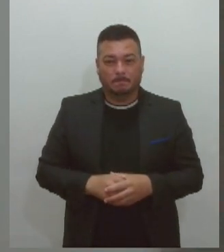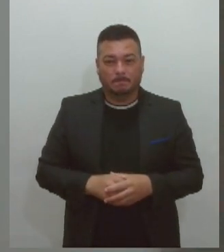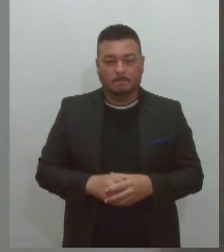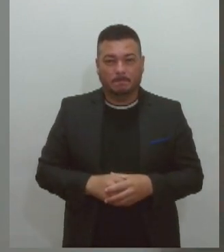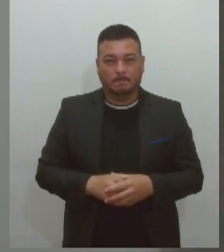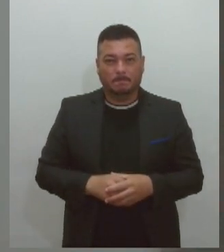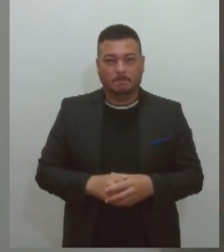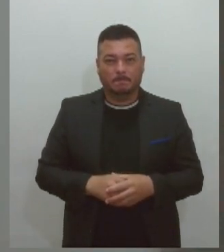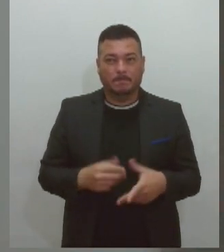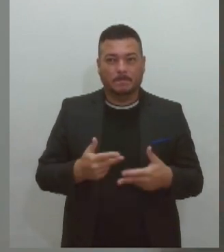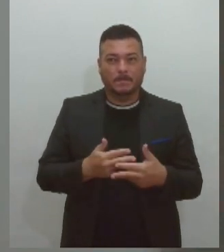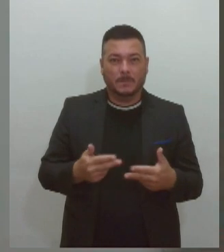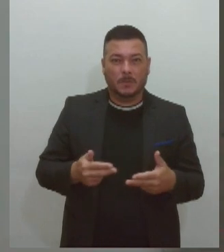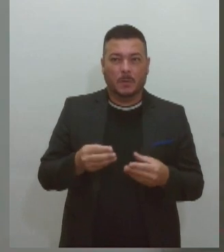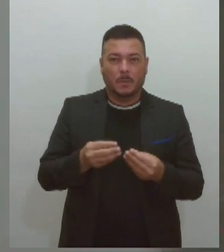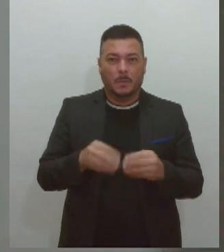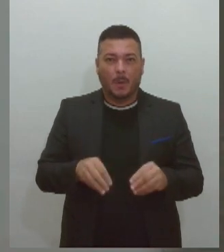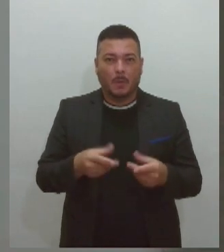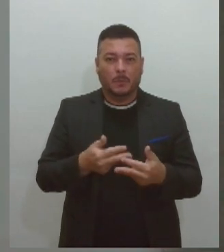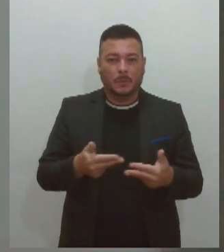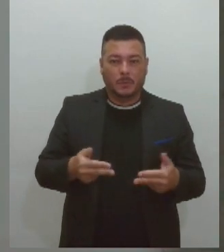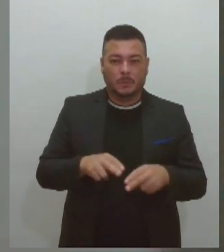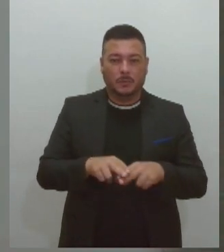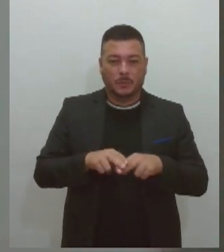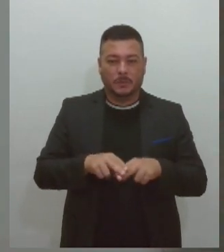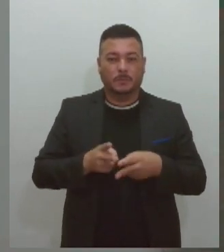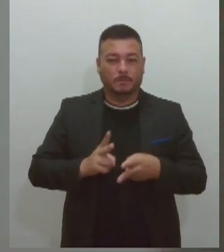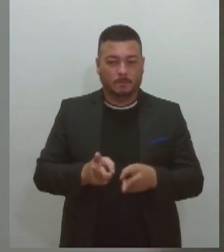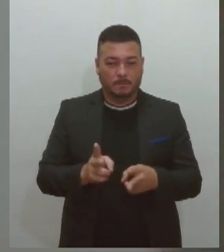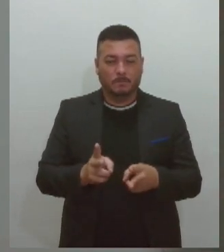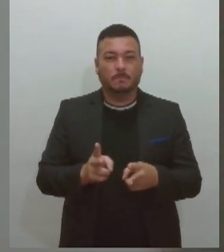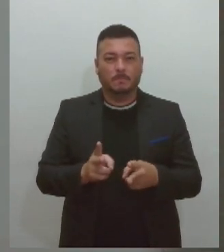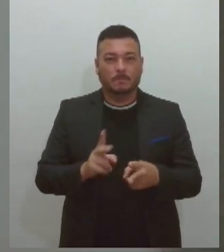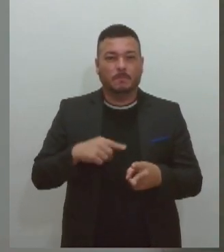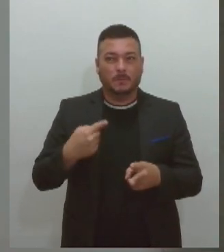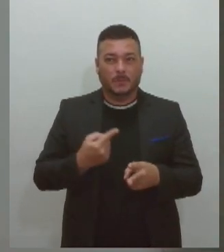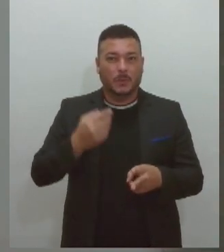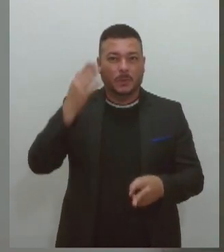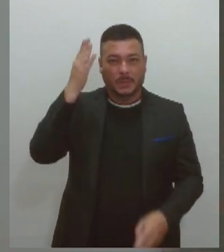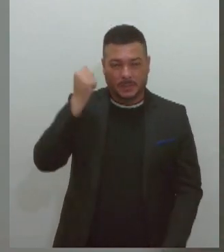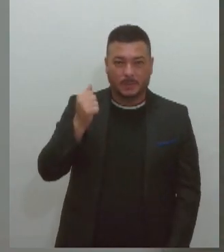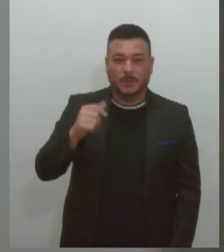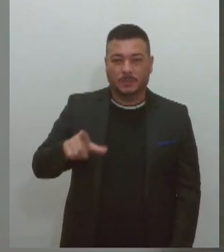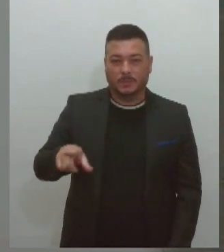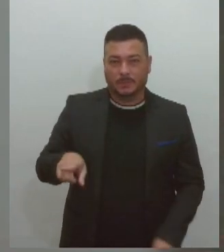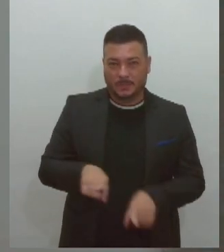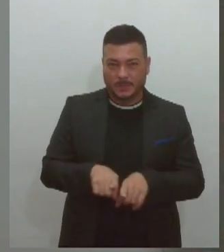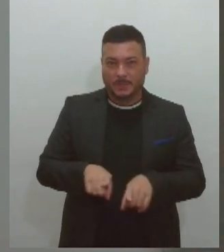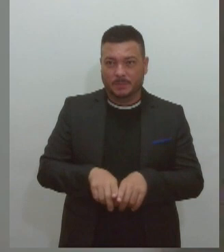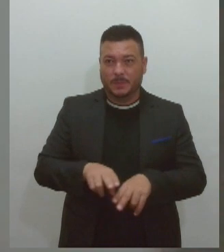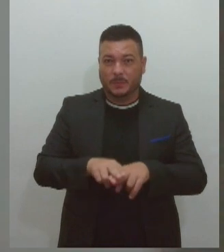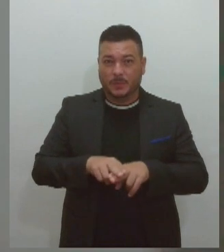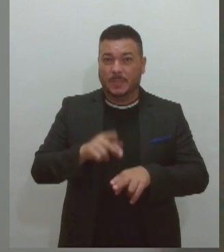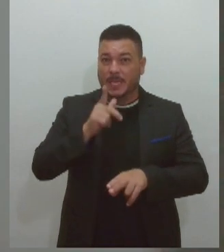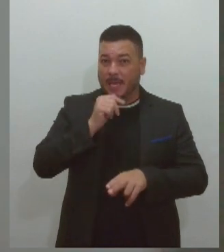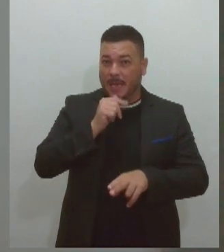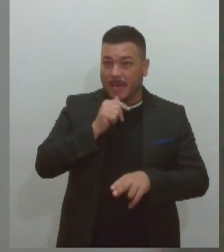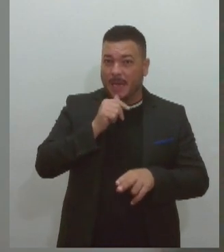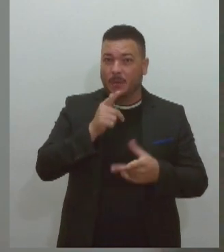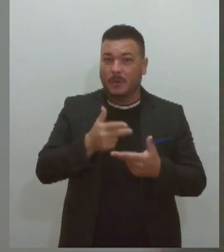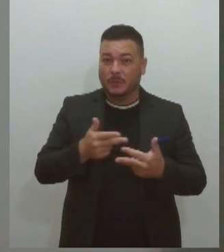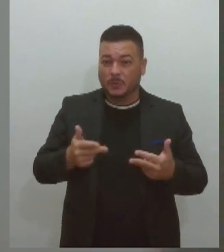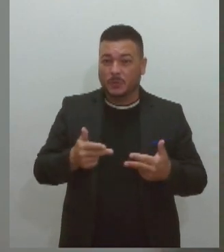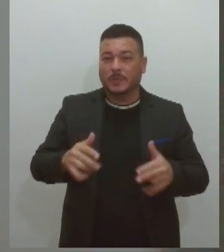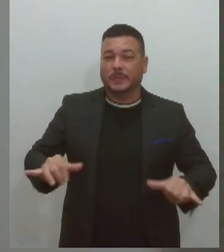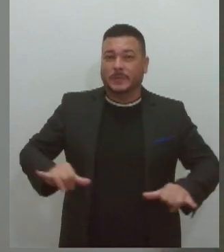decomposição, enfim. Todo esse processo que nós sabemos que os recursos hídricos também sofrem tanto, com a